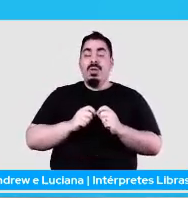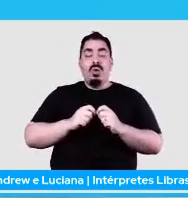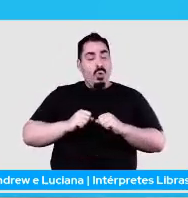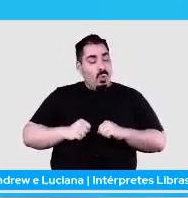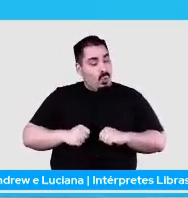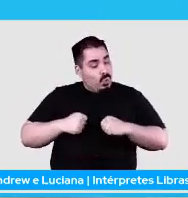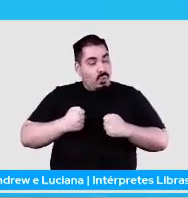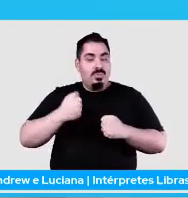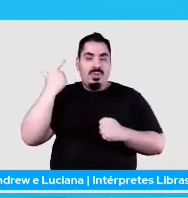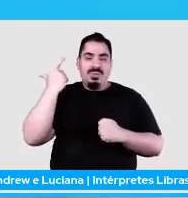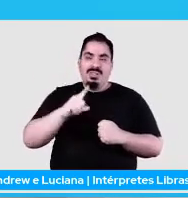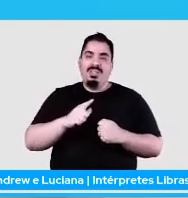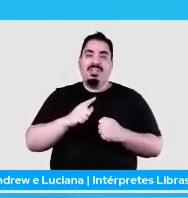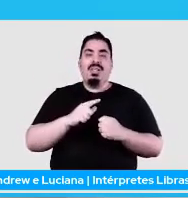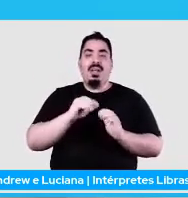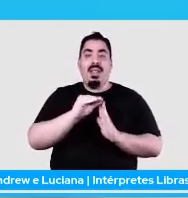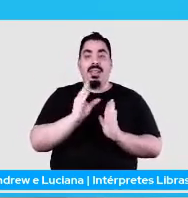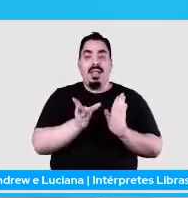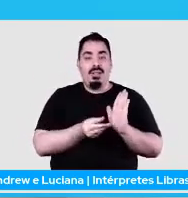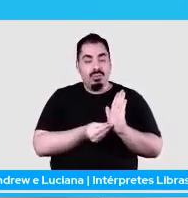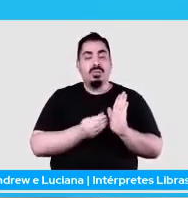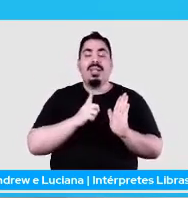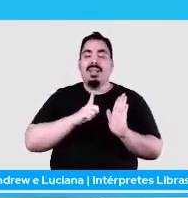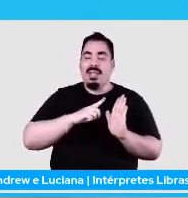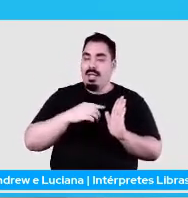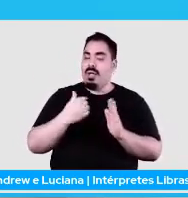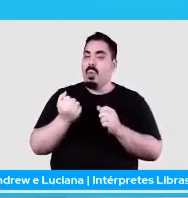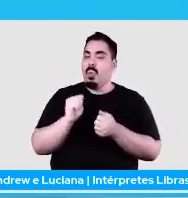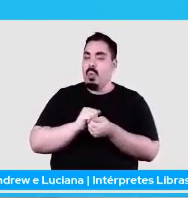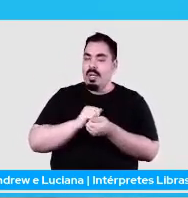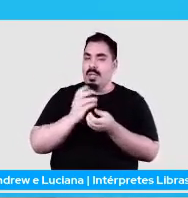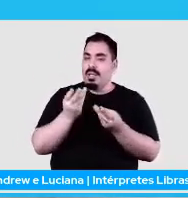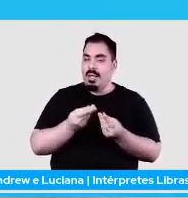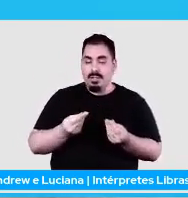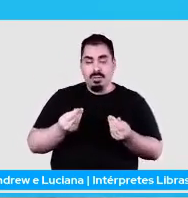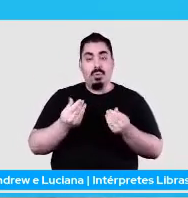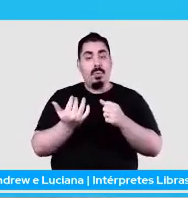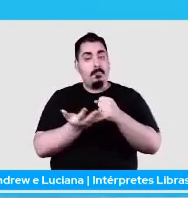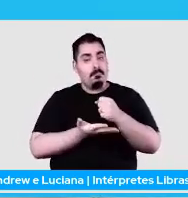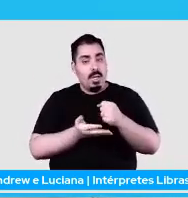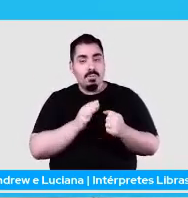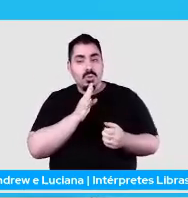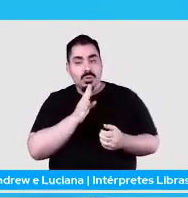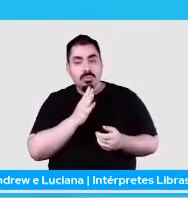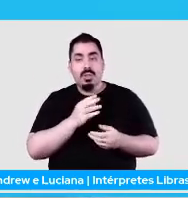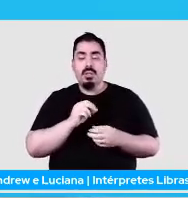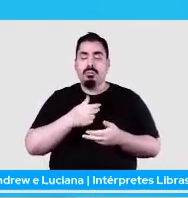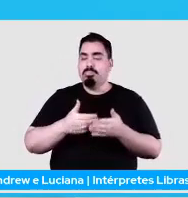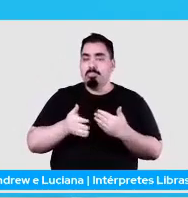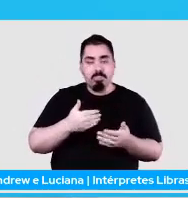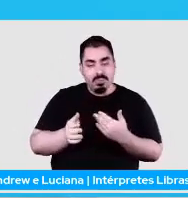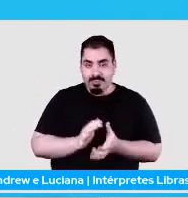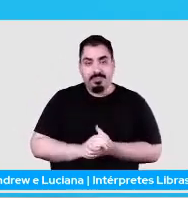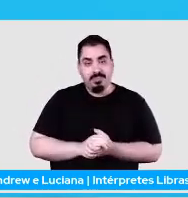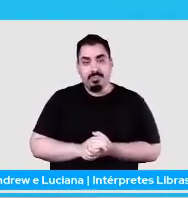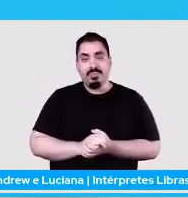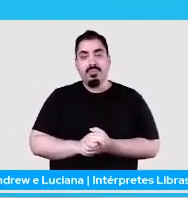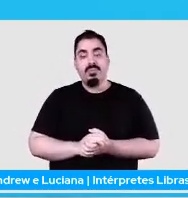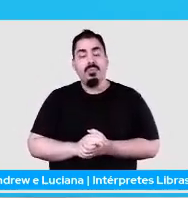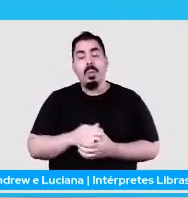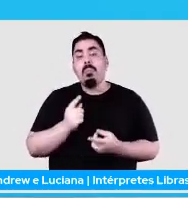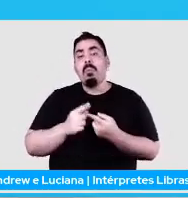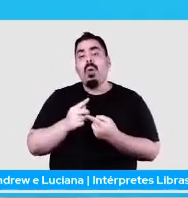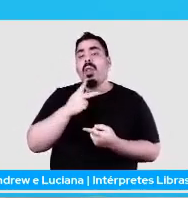qualidade. Seja cruzando bases de conhecimento ou alguma coisa assim. Por que eu digo isso? Porque eu queria trazer esse exemplo